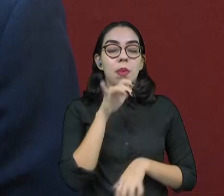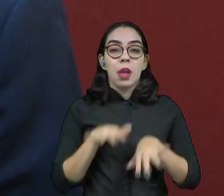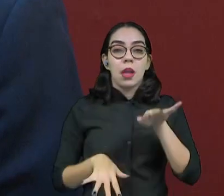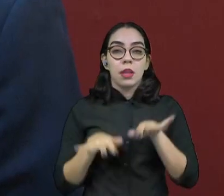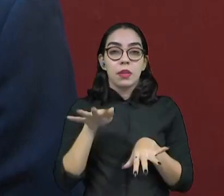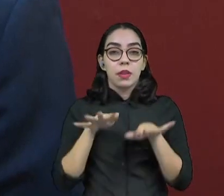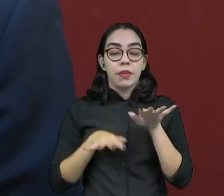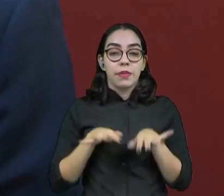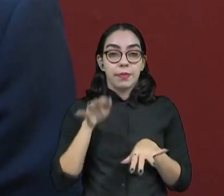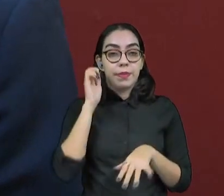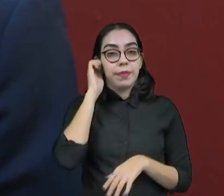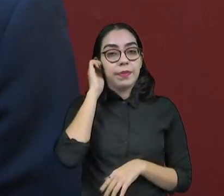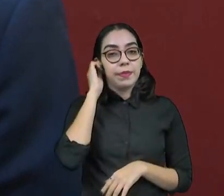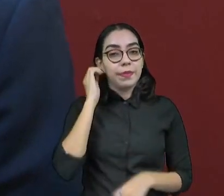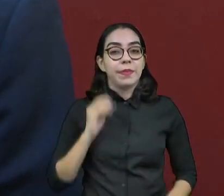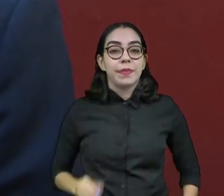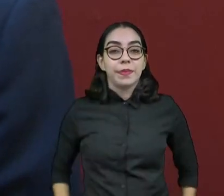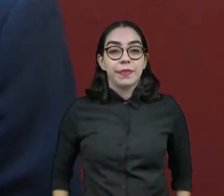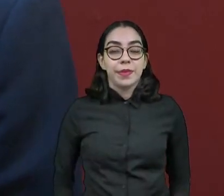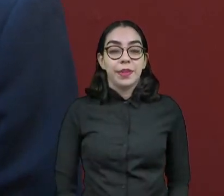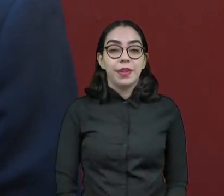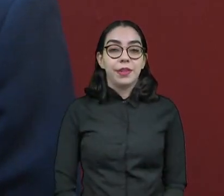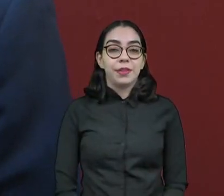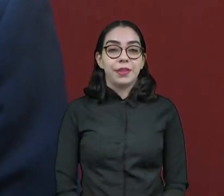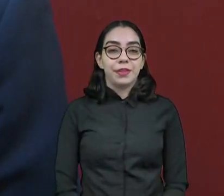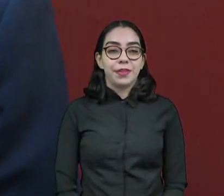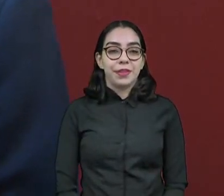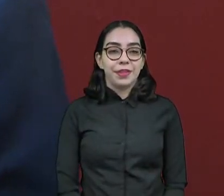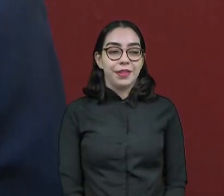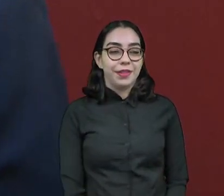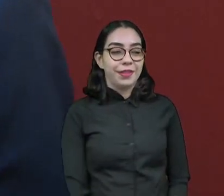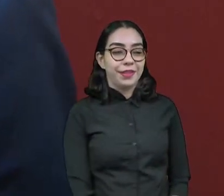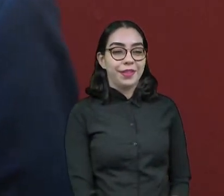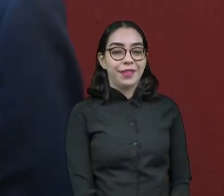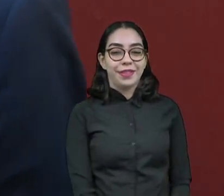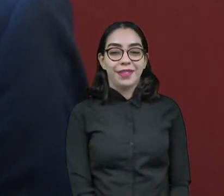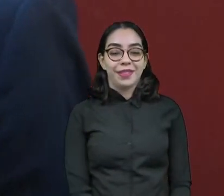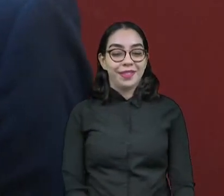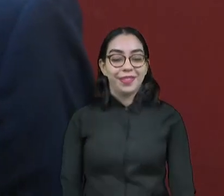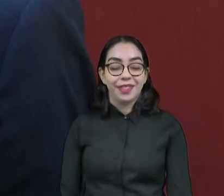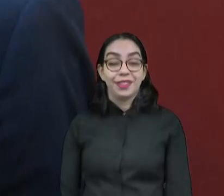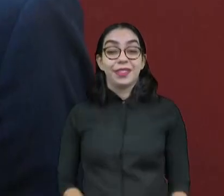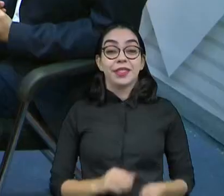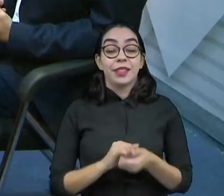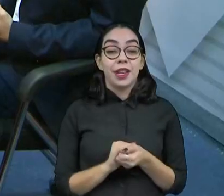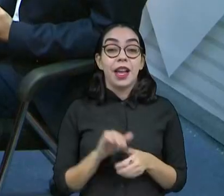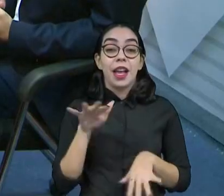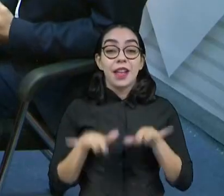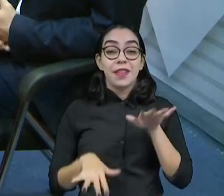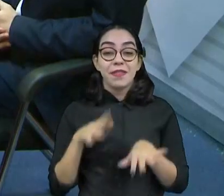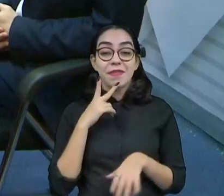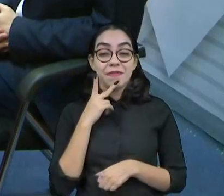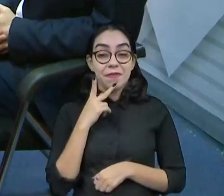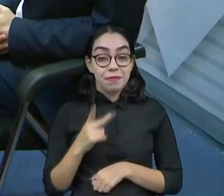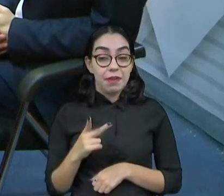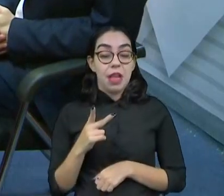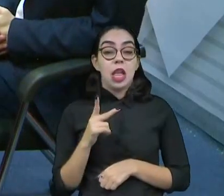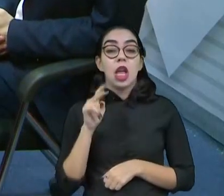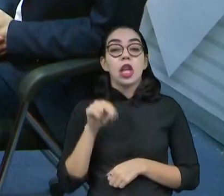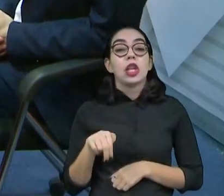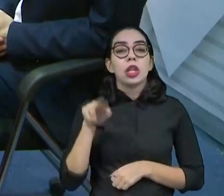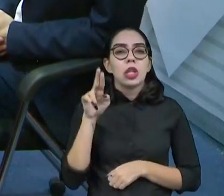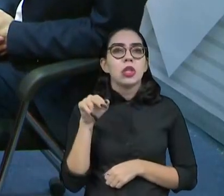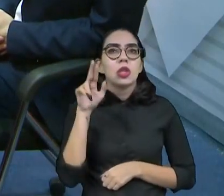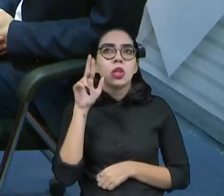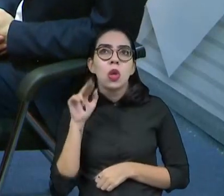descredibilizo, diz que a pesquisa é comprada, que não dá para confiar, aquele veículo, isso e Tem muita gente que fala, nunca fui entrevistado na